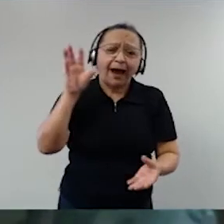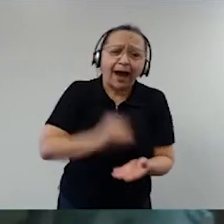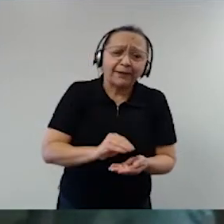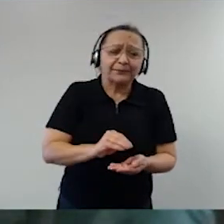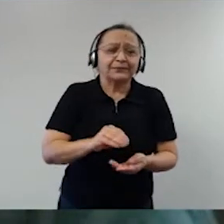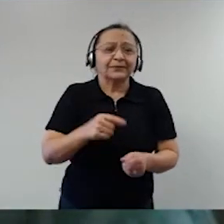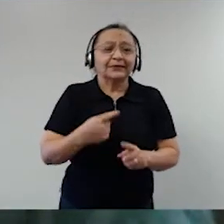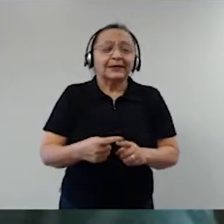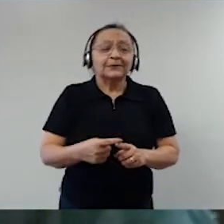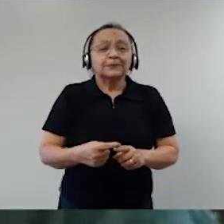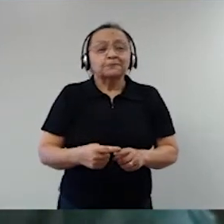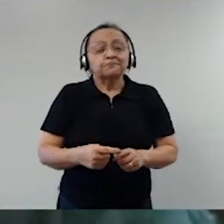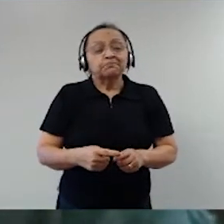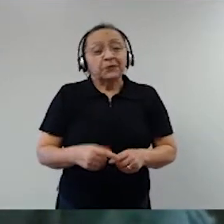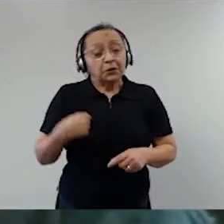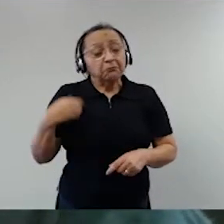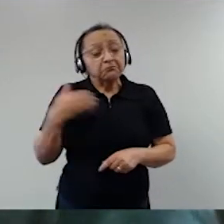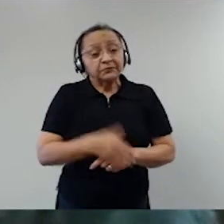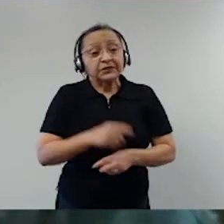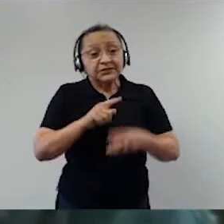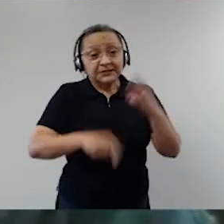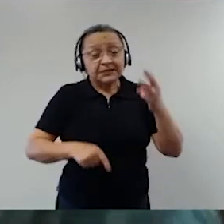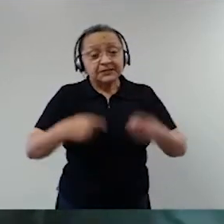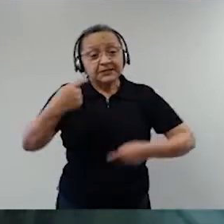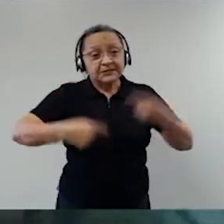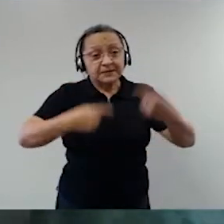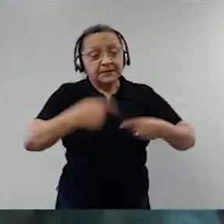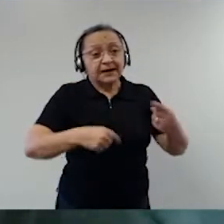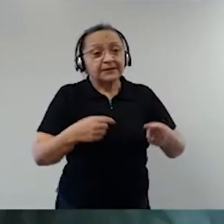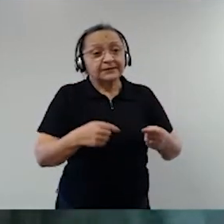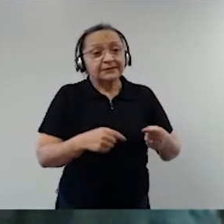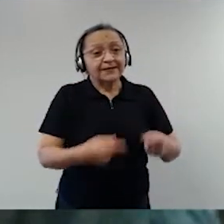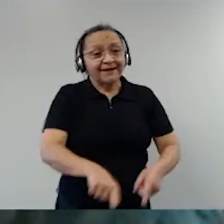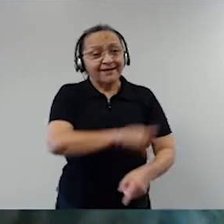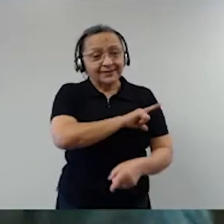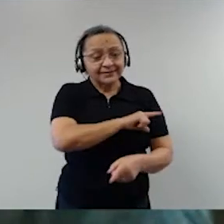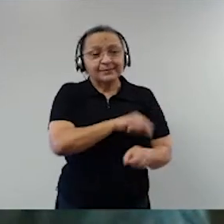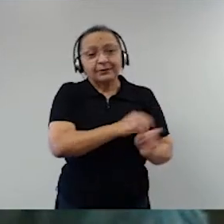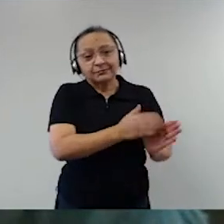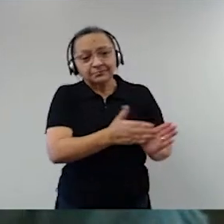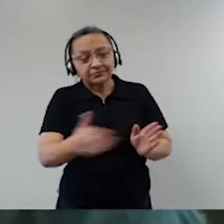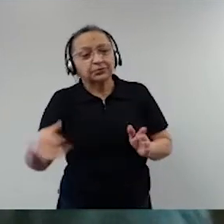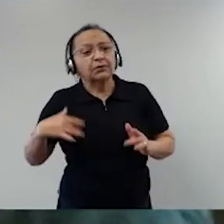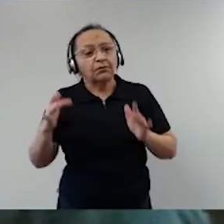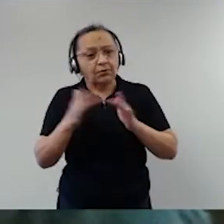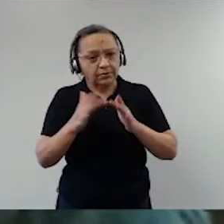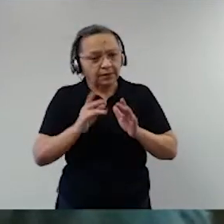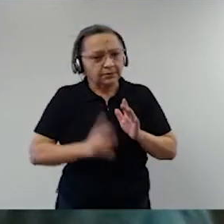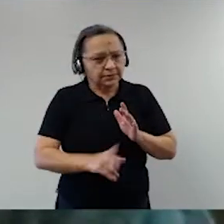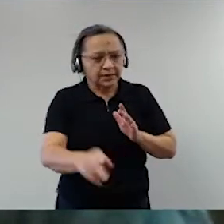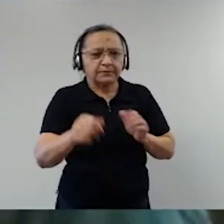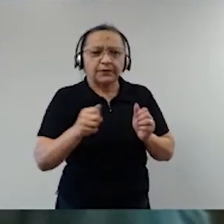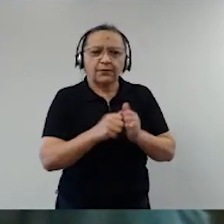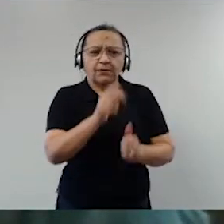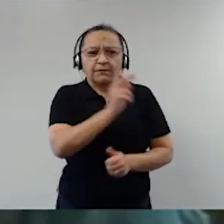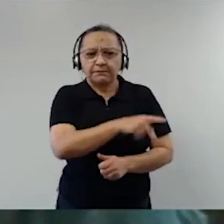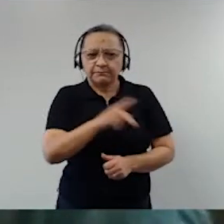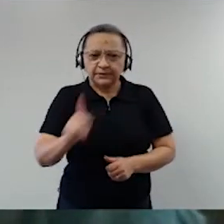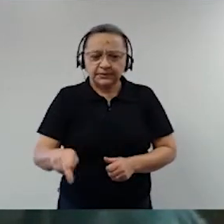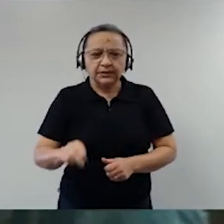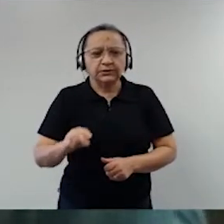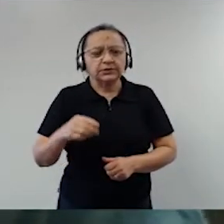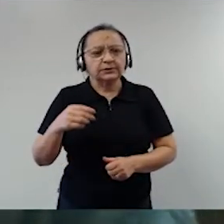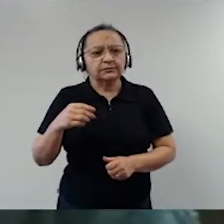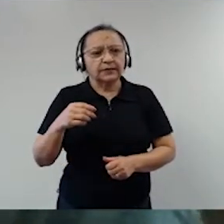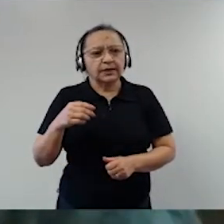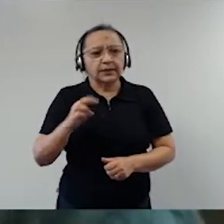constituentes e, enfim, em contato permanente com o presidente Ulisses Guimarães,